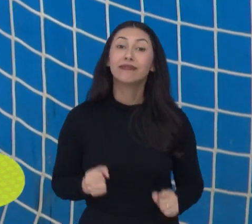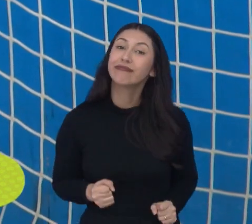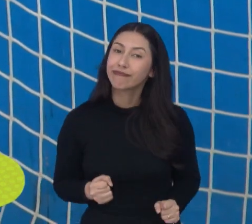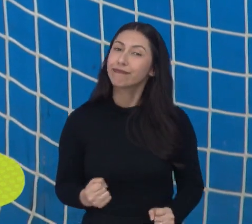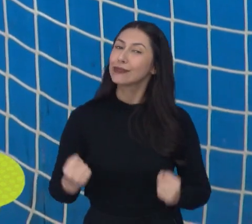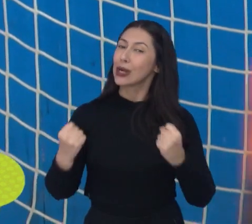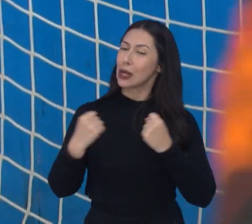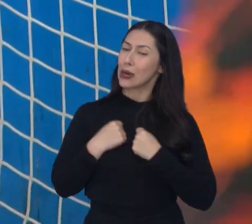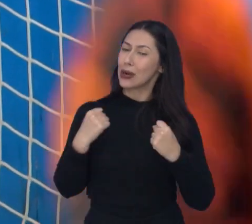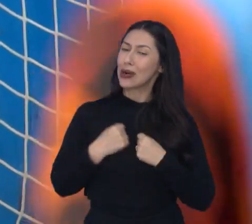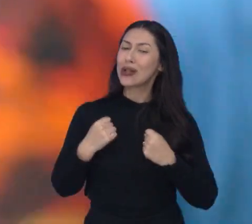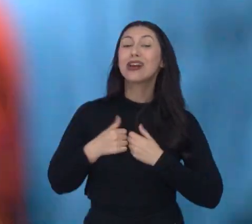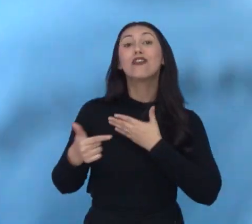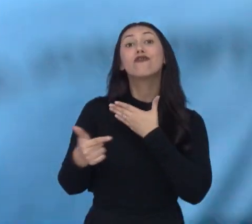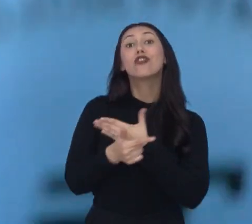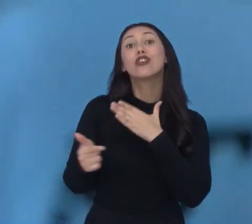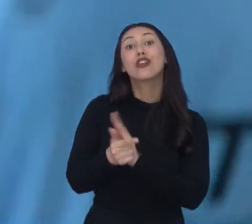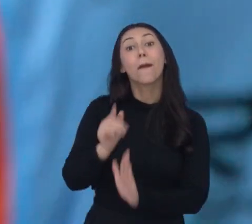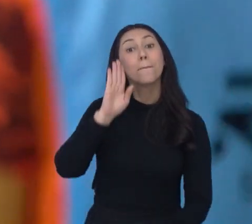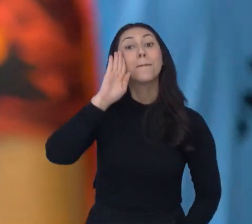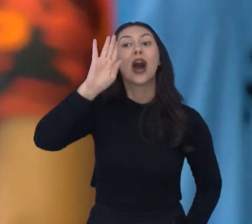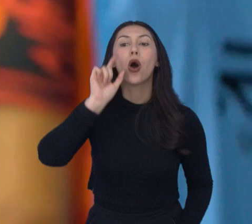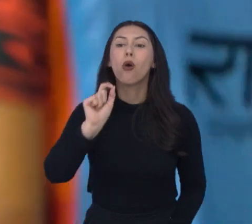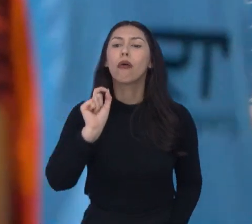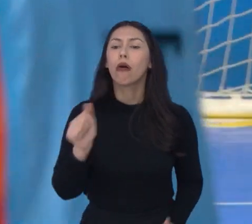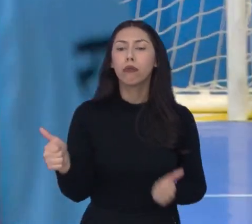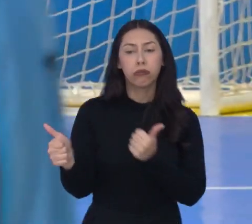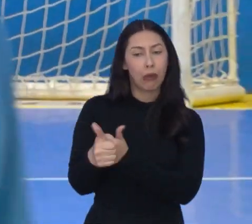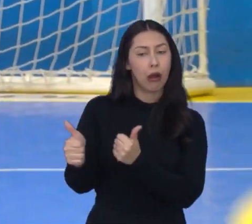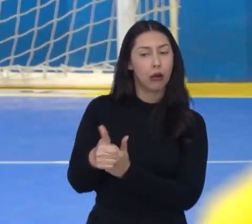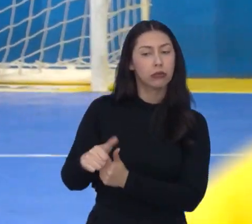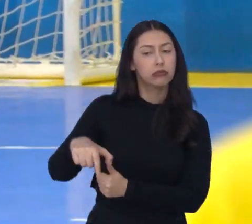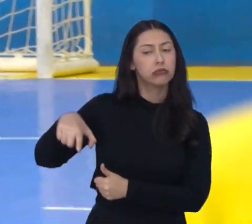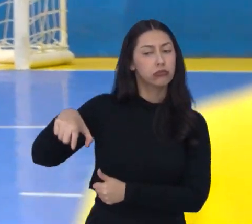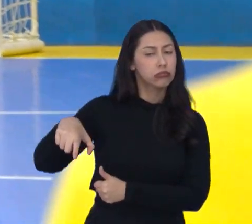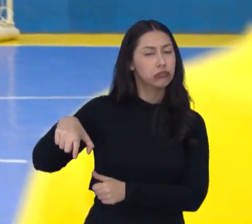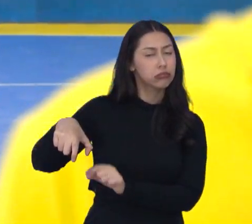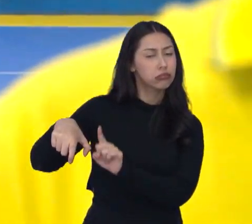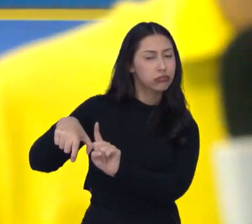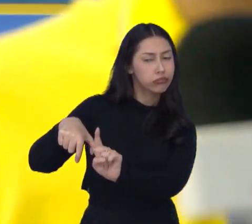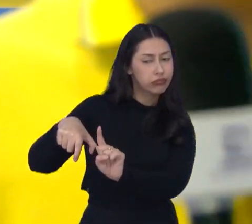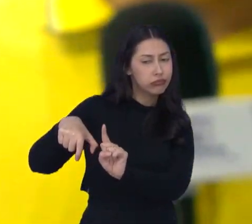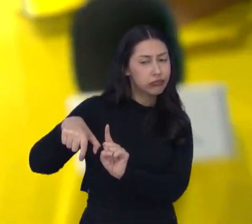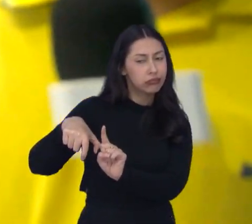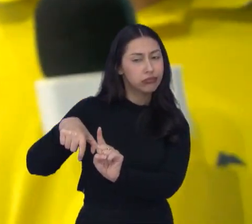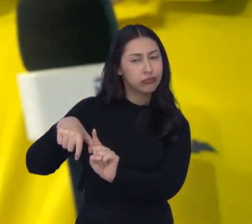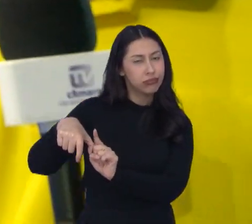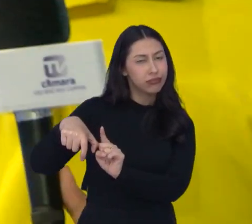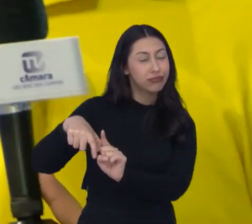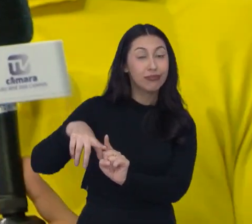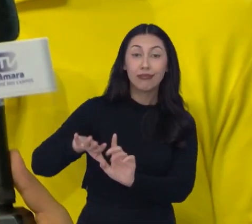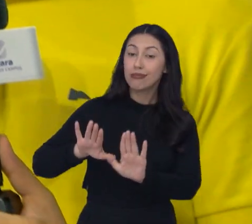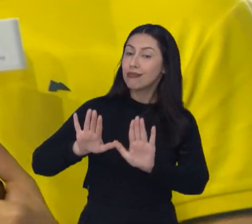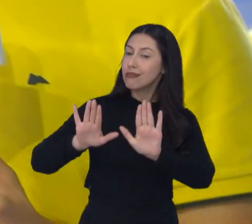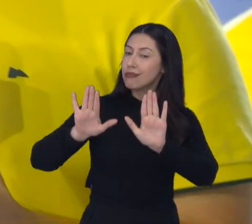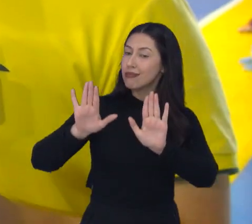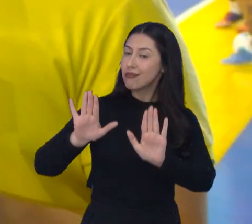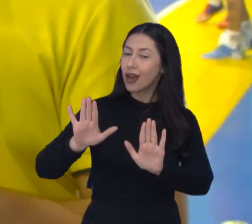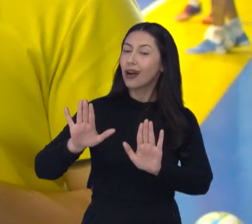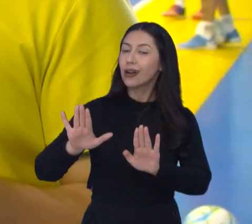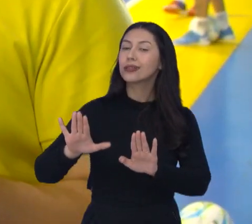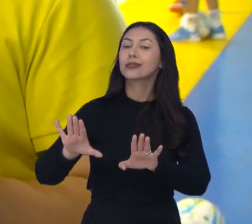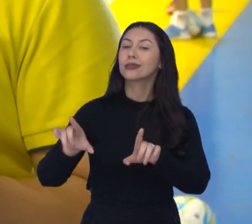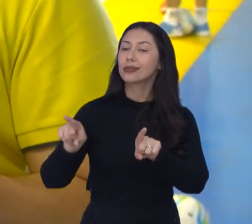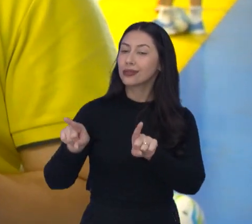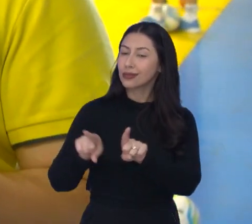goleiro, a função principal do David é ficar ali pertinho do gol e evitar com que o adversário marque. Mas, desde a base,